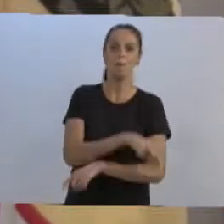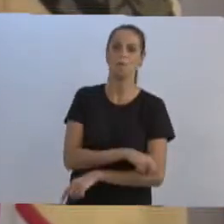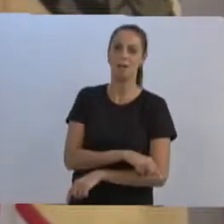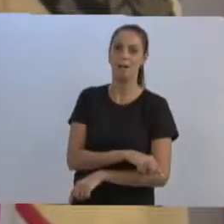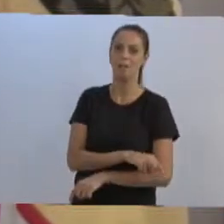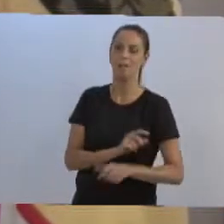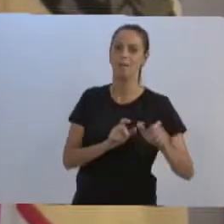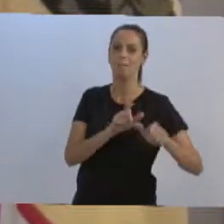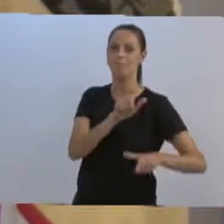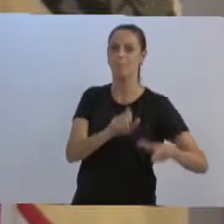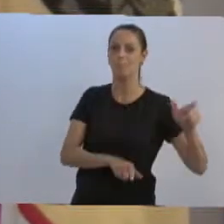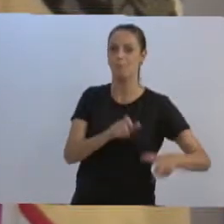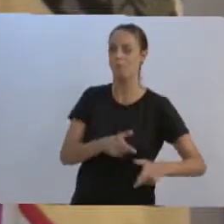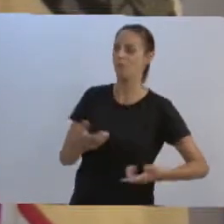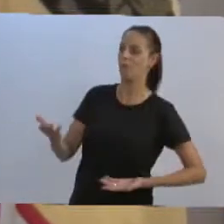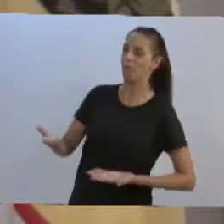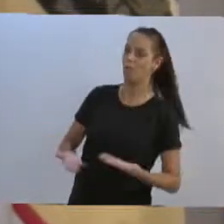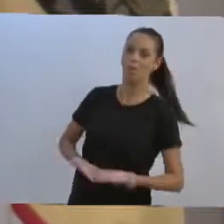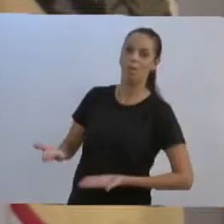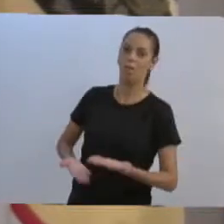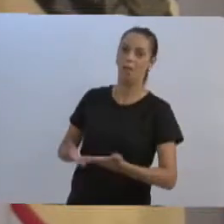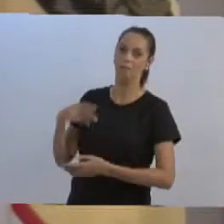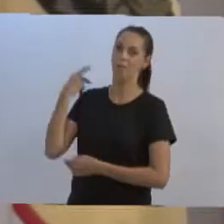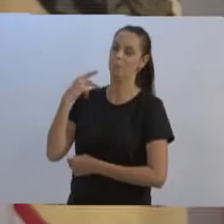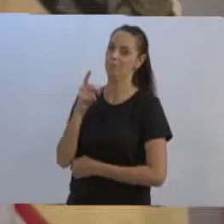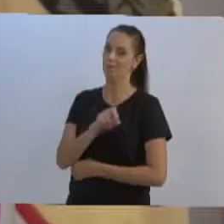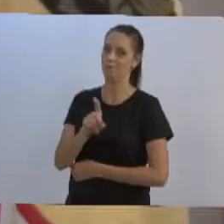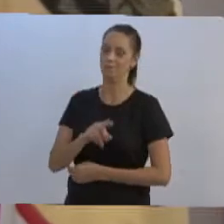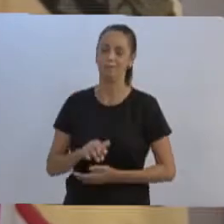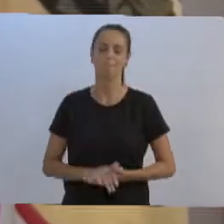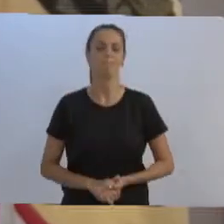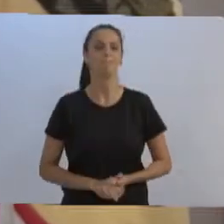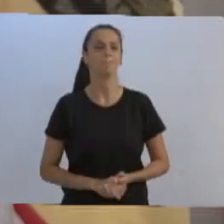ou delas se servirem. Muito obrigado, senhor presidente, pela tolerância do tempo. Obrigado. Obrigado.